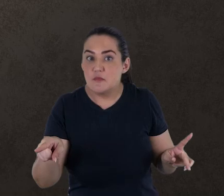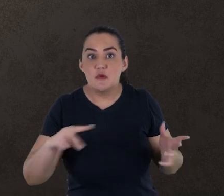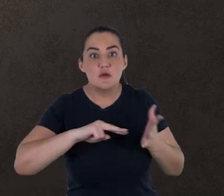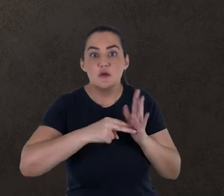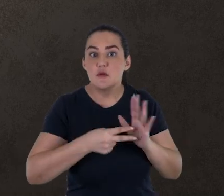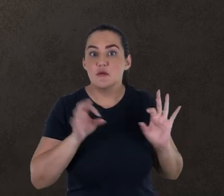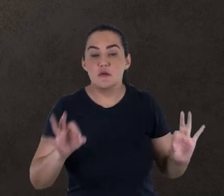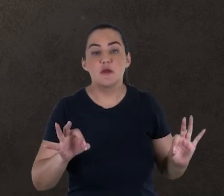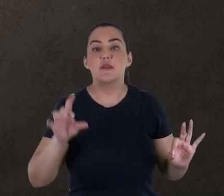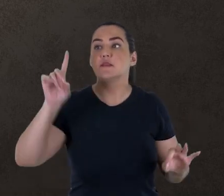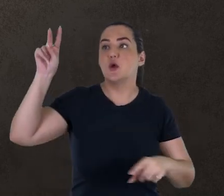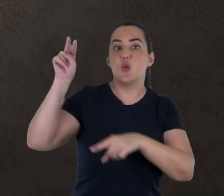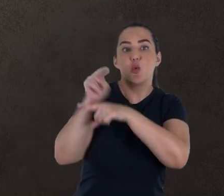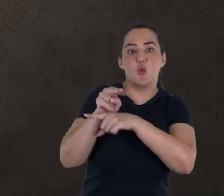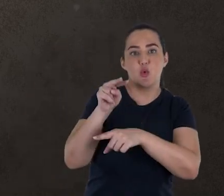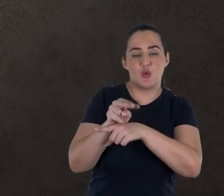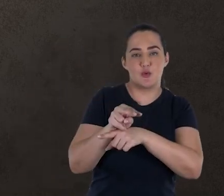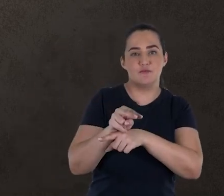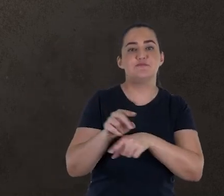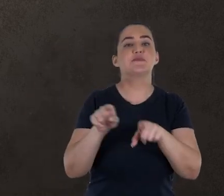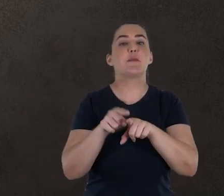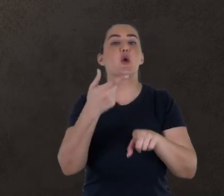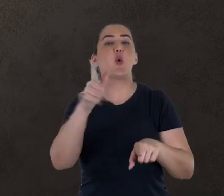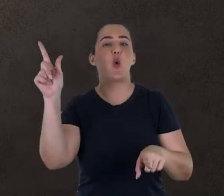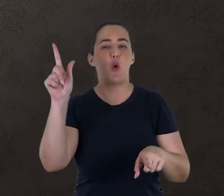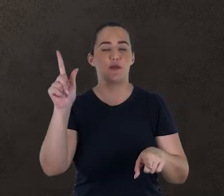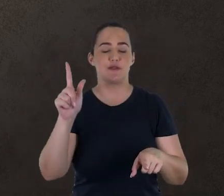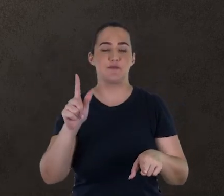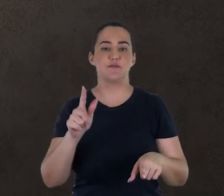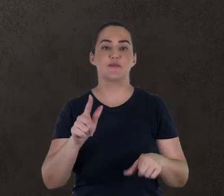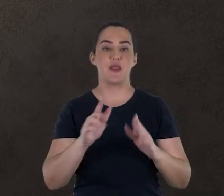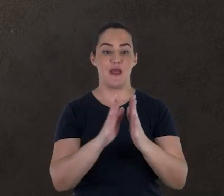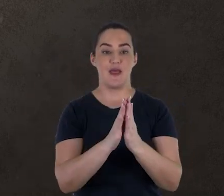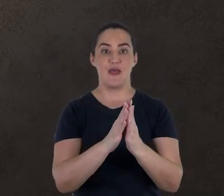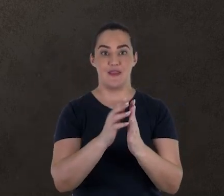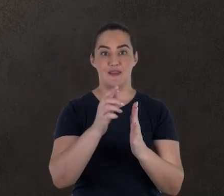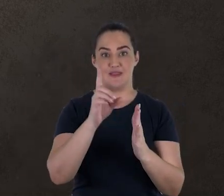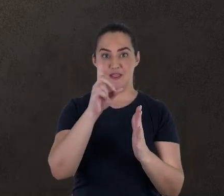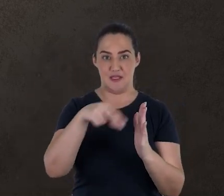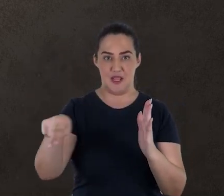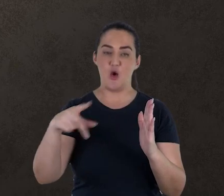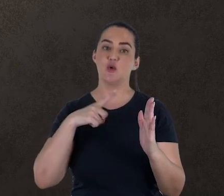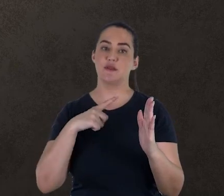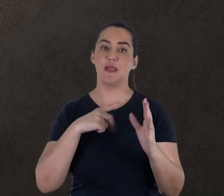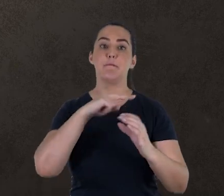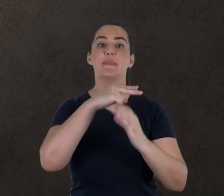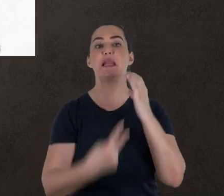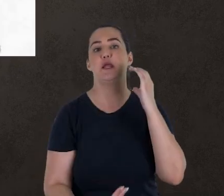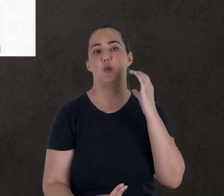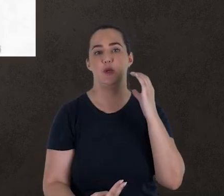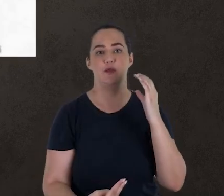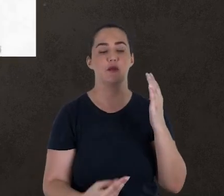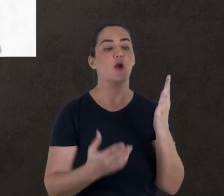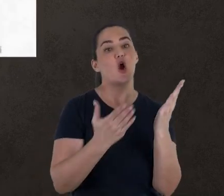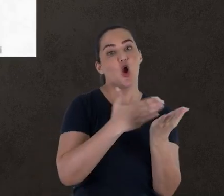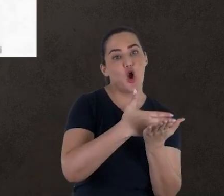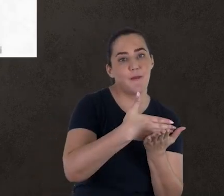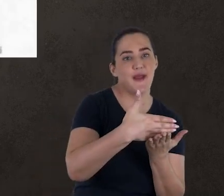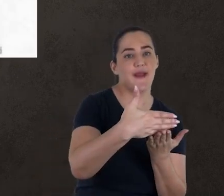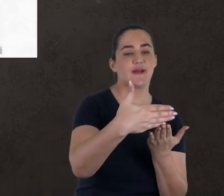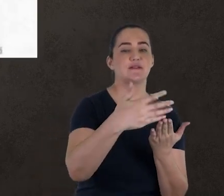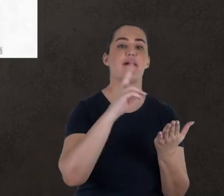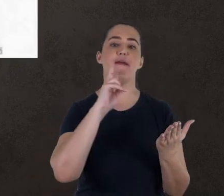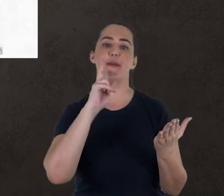de Daniel seguem a natureza bilíngue do livro, onde o texto abre em hebraico e depois ele muda